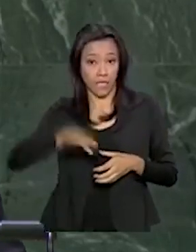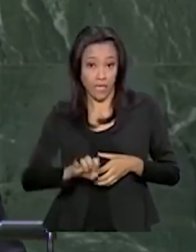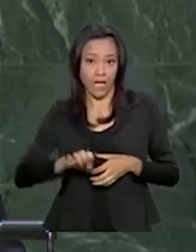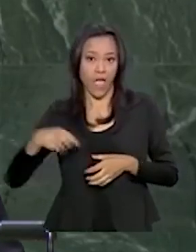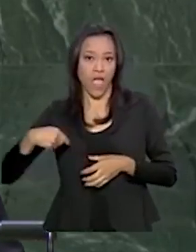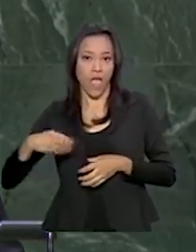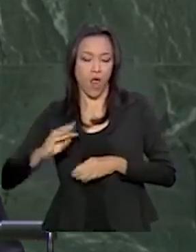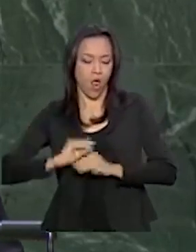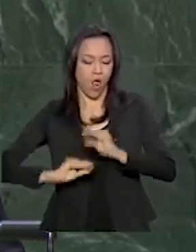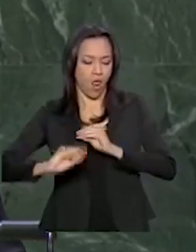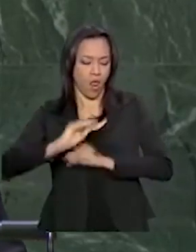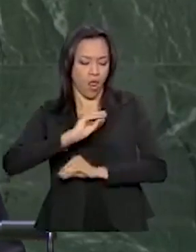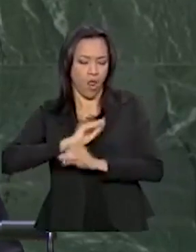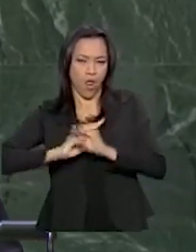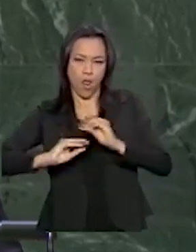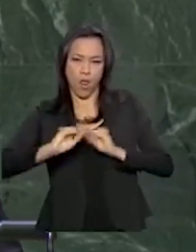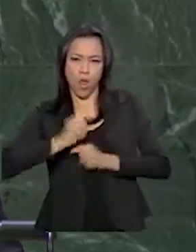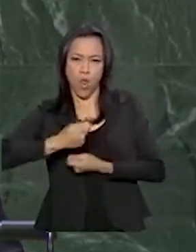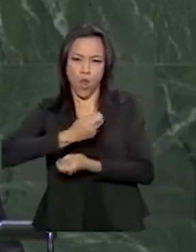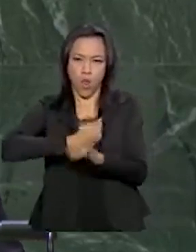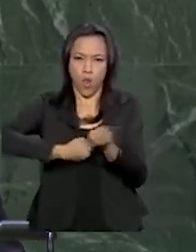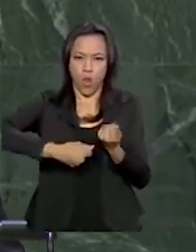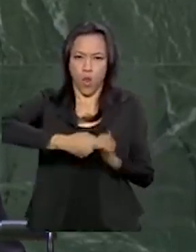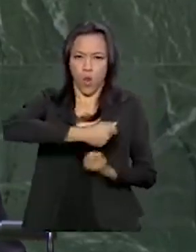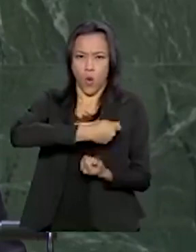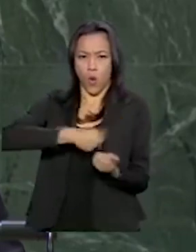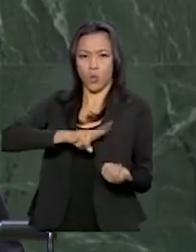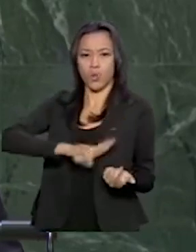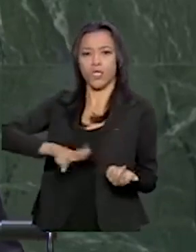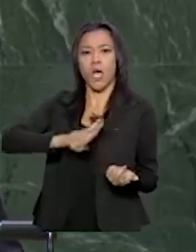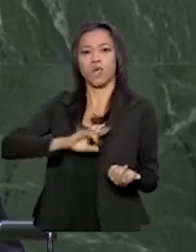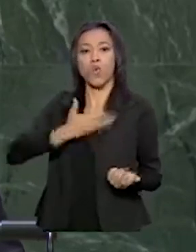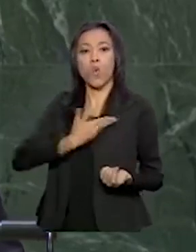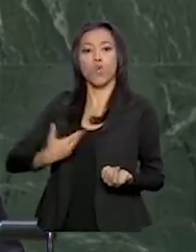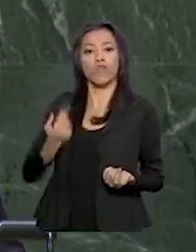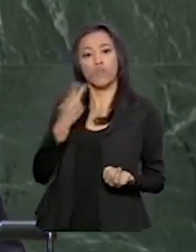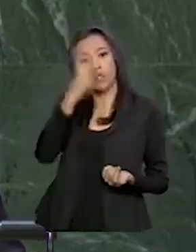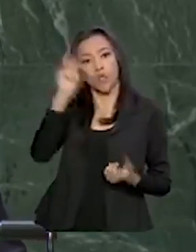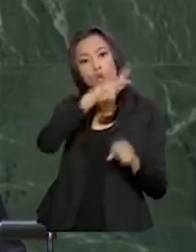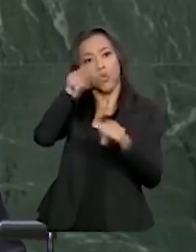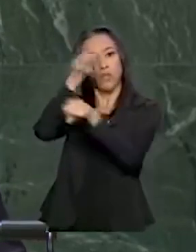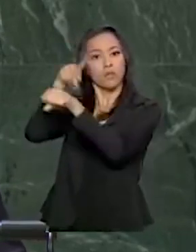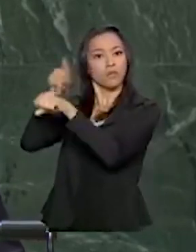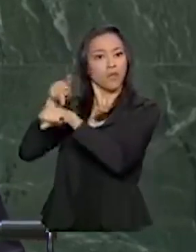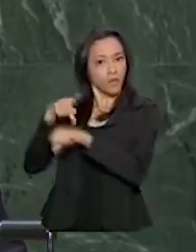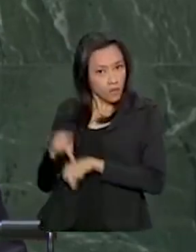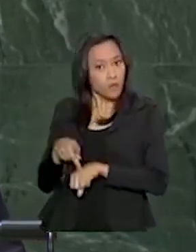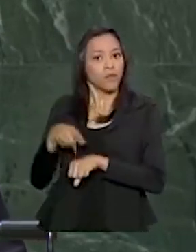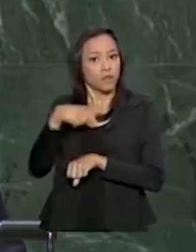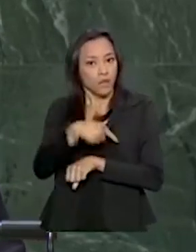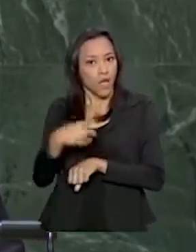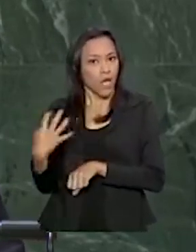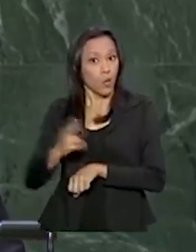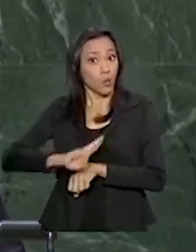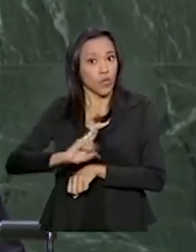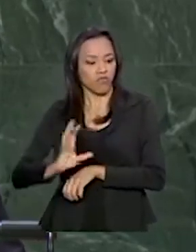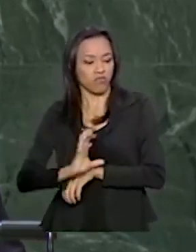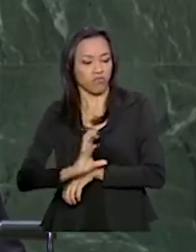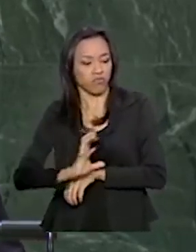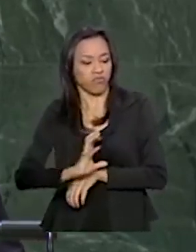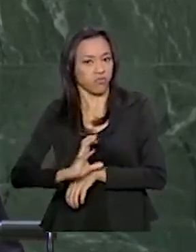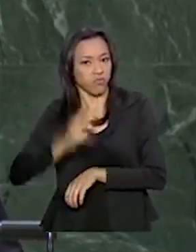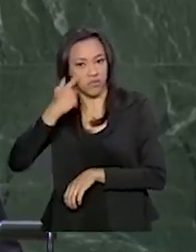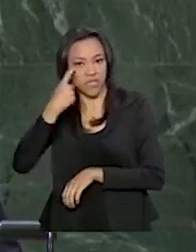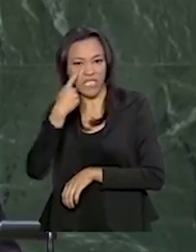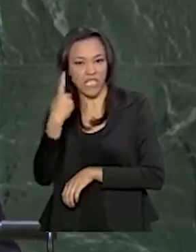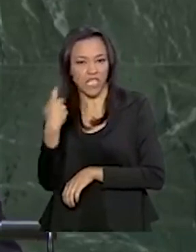como peça de manobra por governos estrangeiros na sua guerra informacional para avançar seus